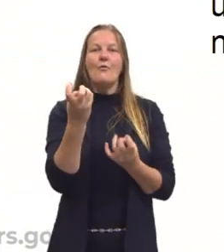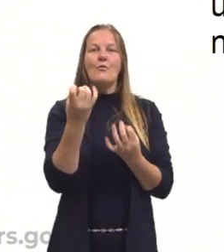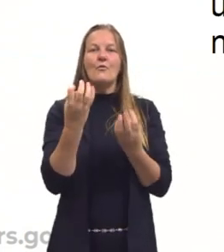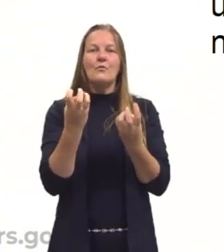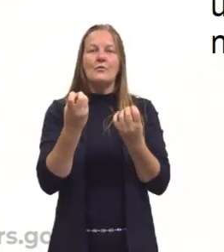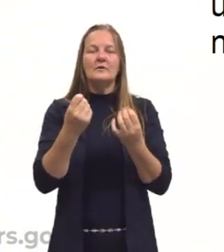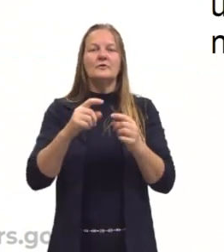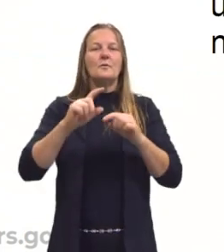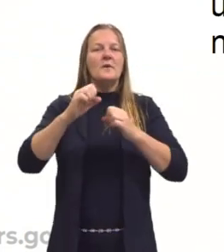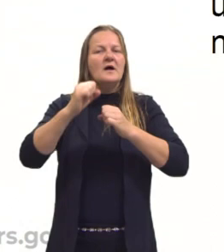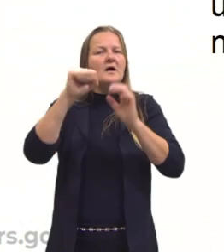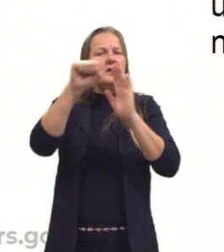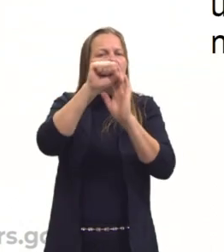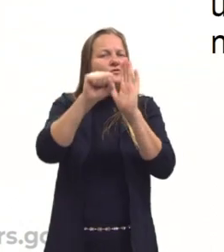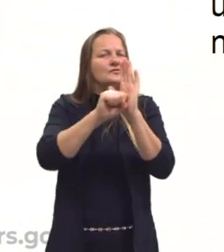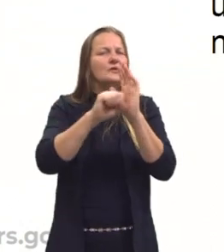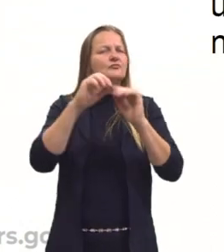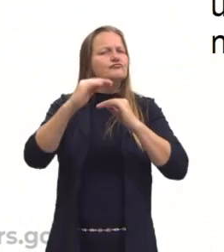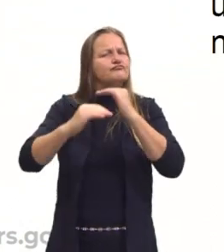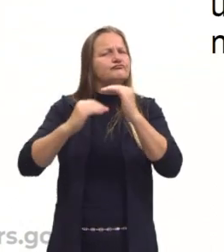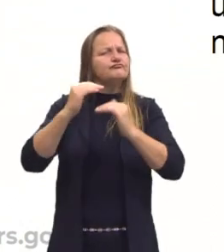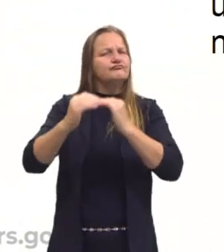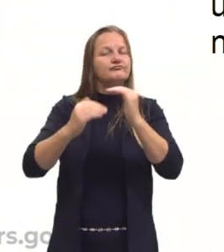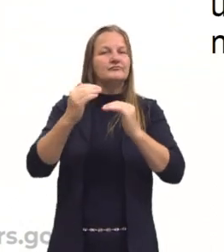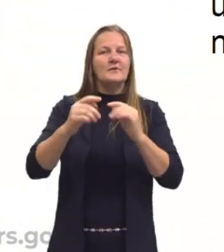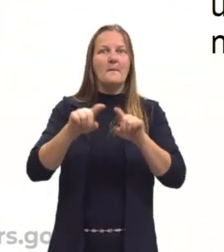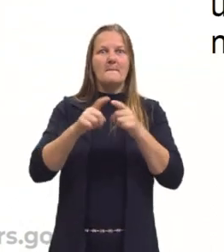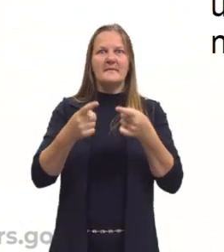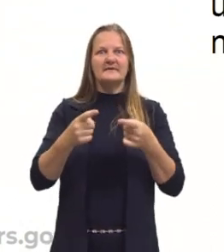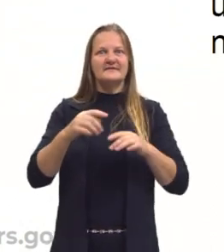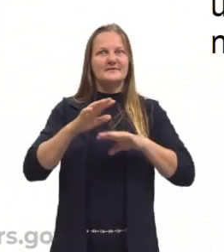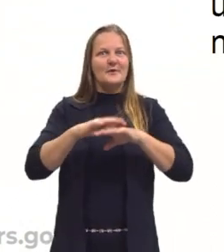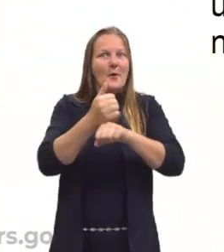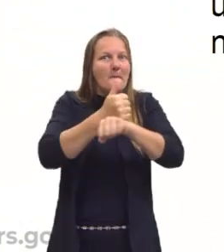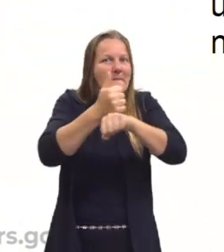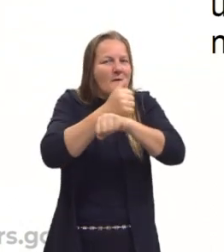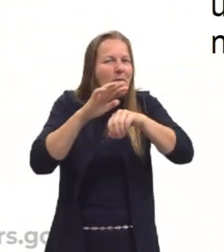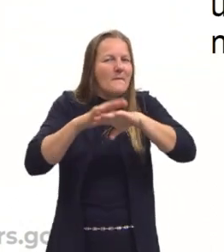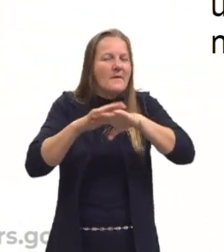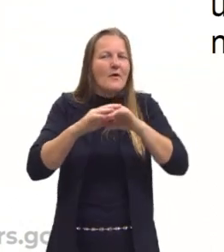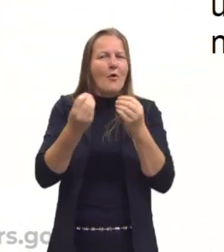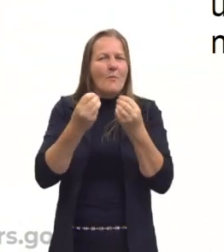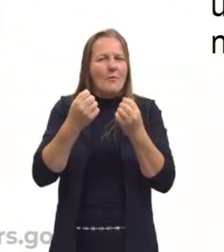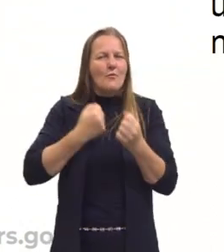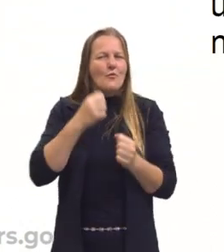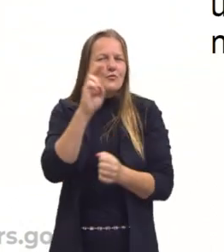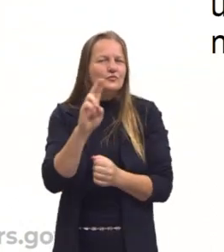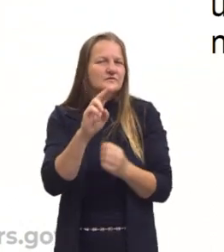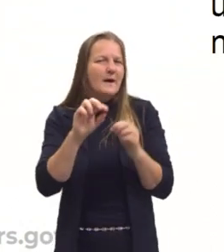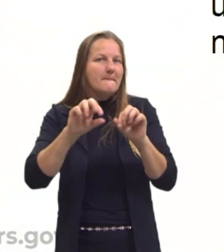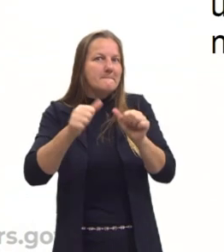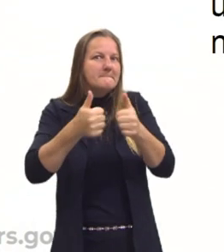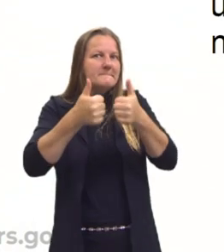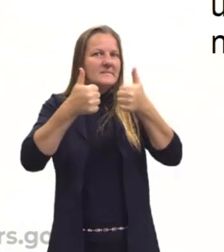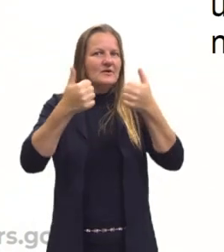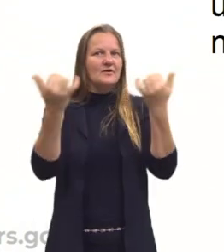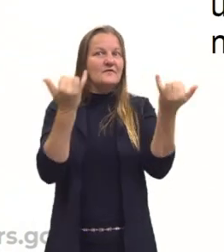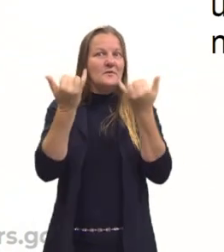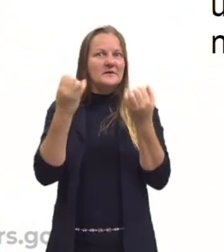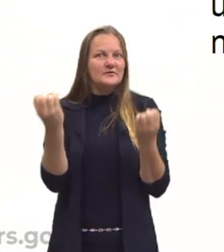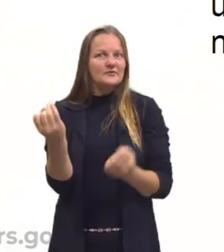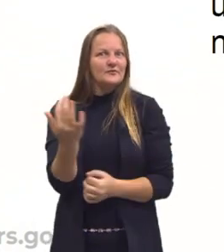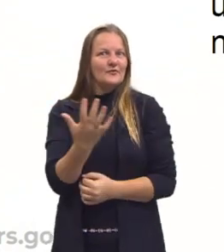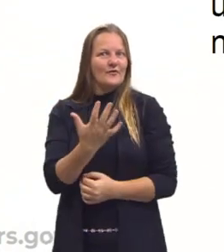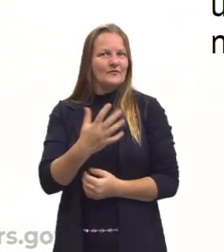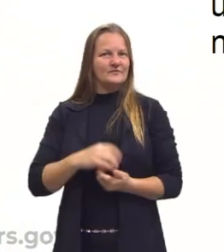longo dos séculos, os matemáticos descobriram formas de usá-lo, interpretá-lo, para lidar com informações novas.